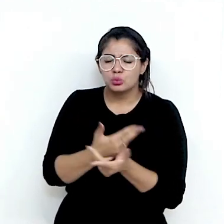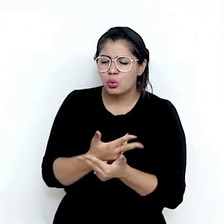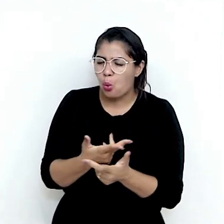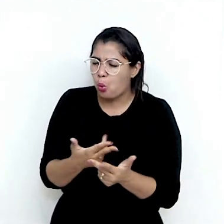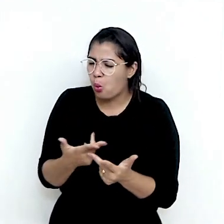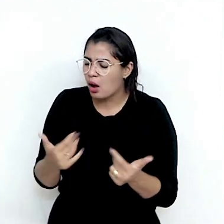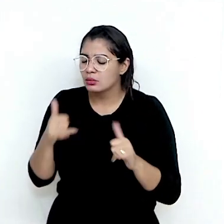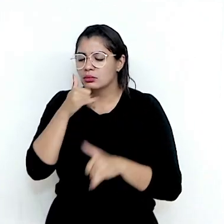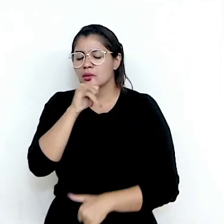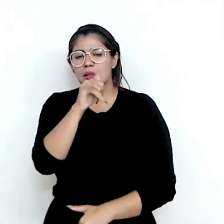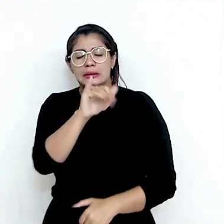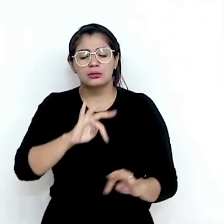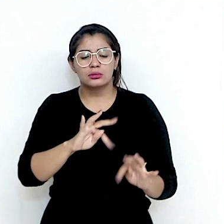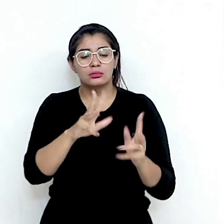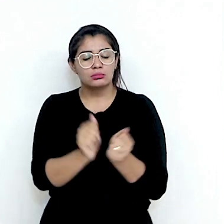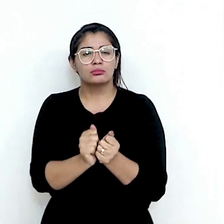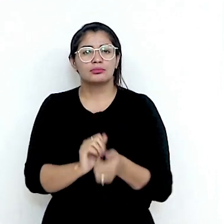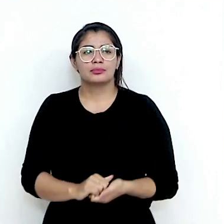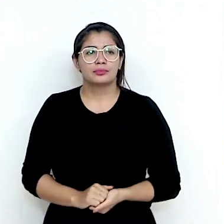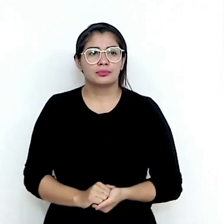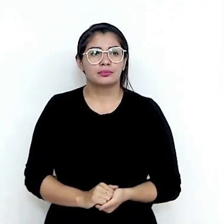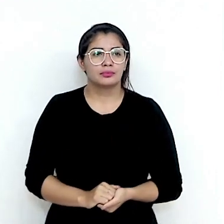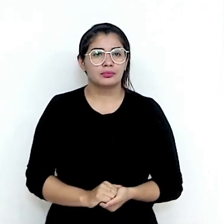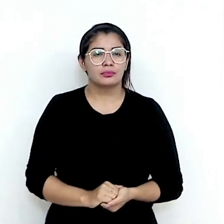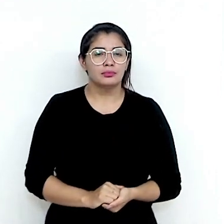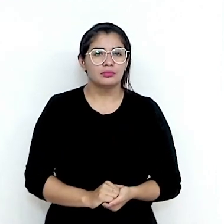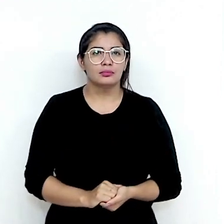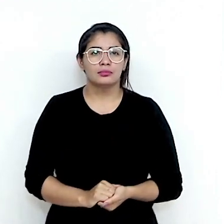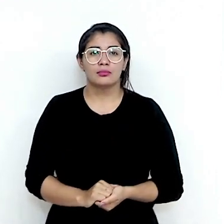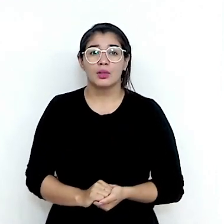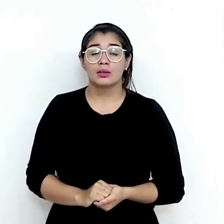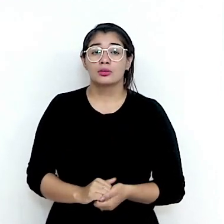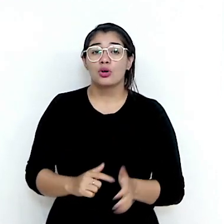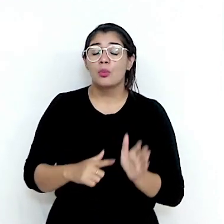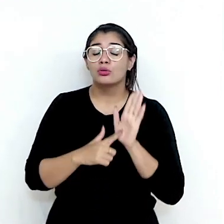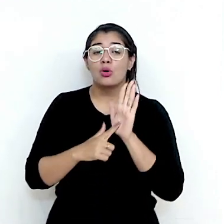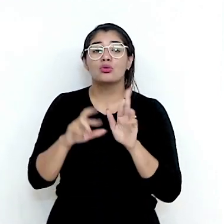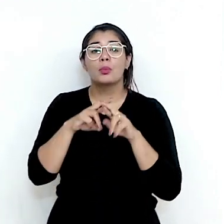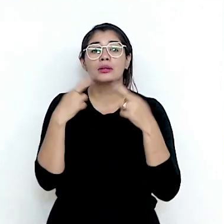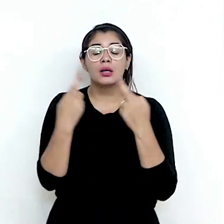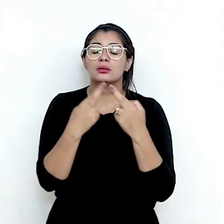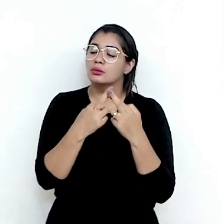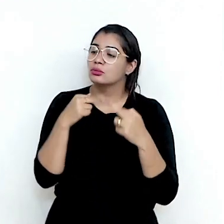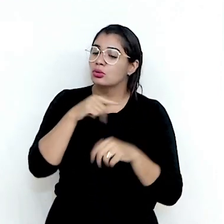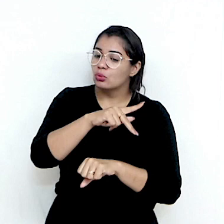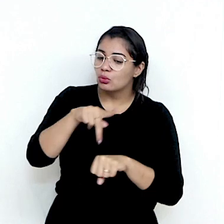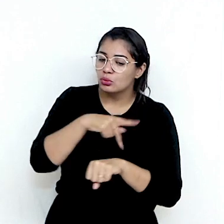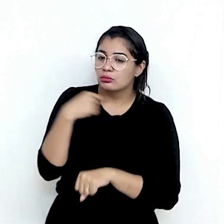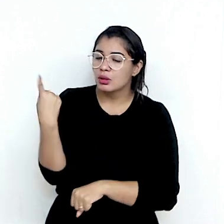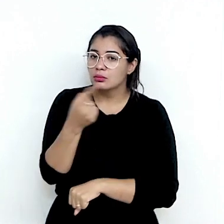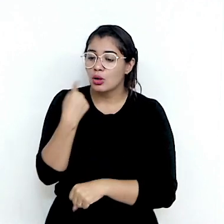varejo, energia, tudo isso demonstra a robustez do relacionamento que existe entre os nossos países.